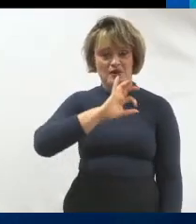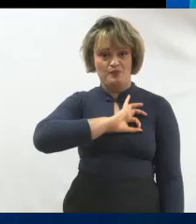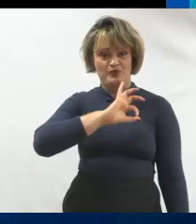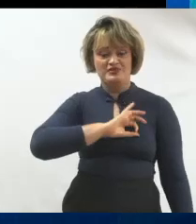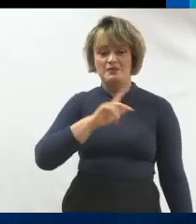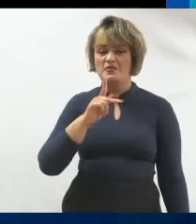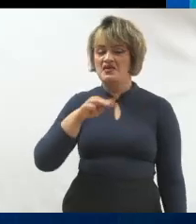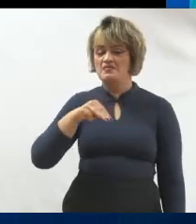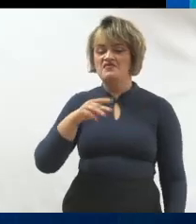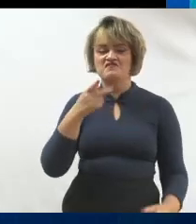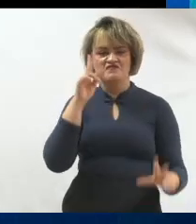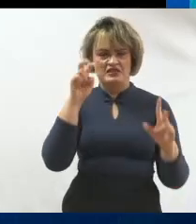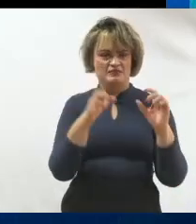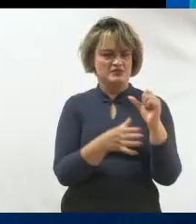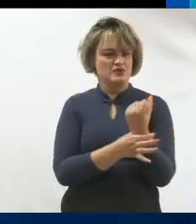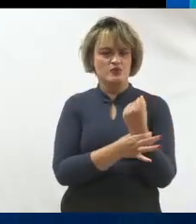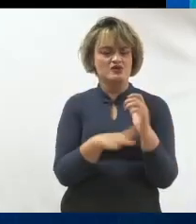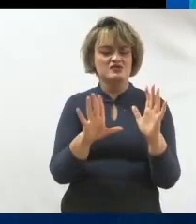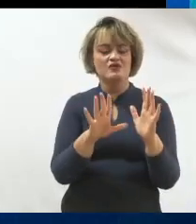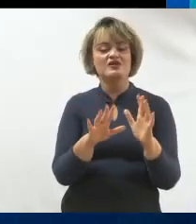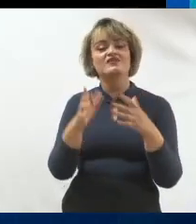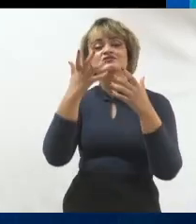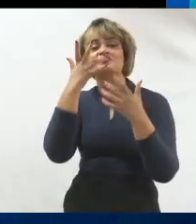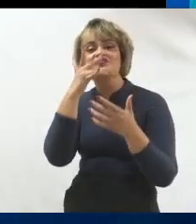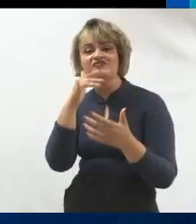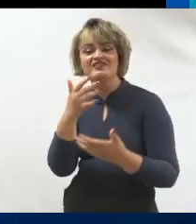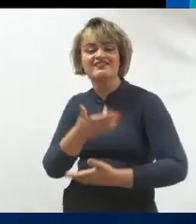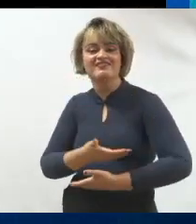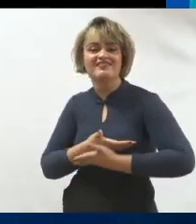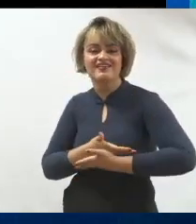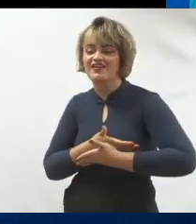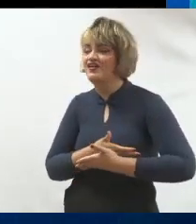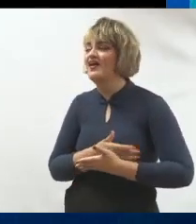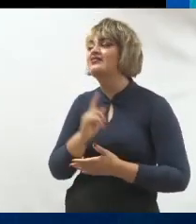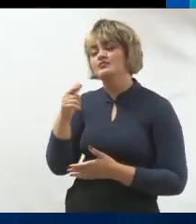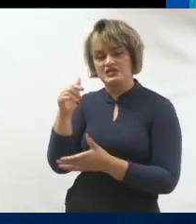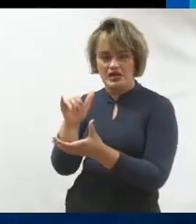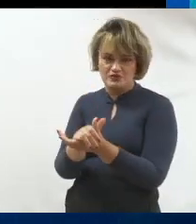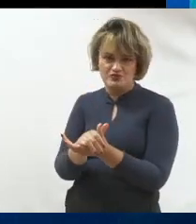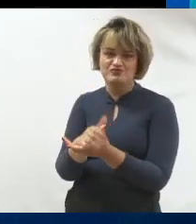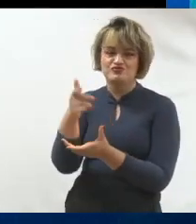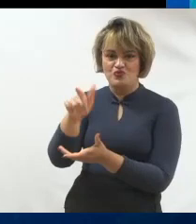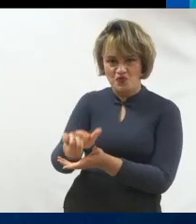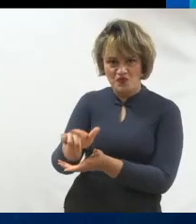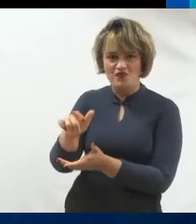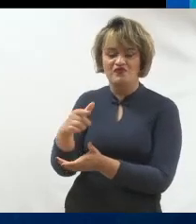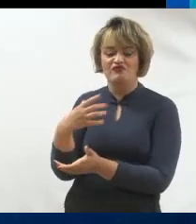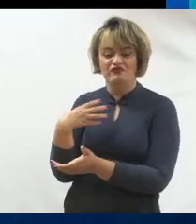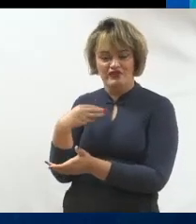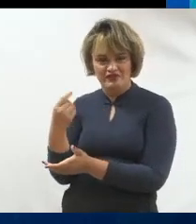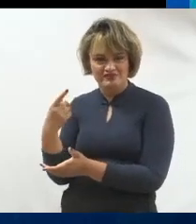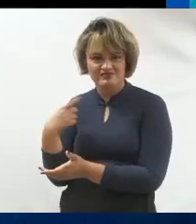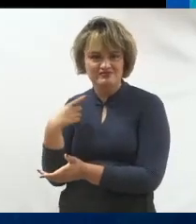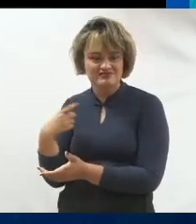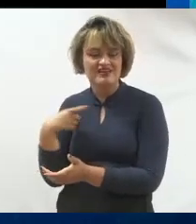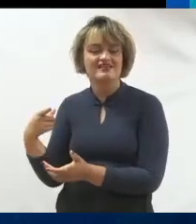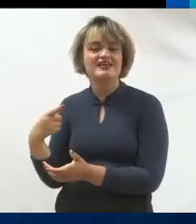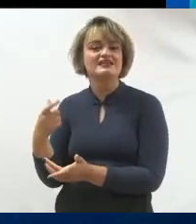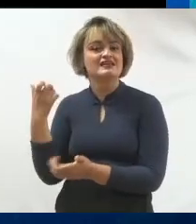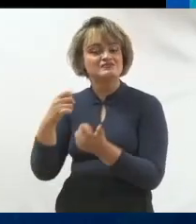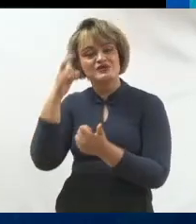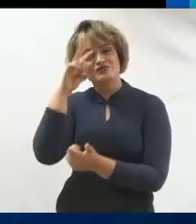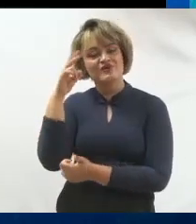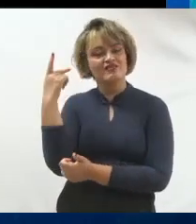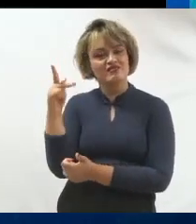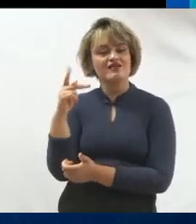fala de segurança, fala de primeira infância. Ele casou de novo, teve um outro filho e ele fala muito da história